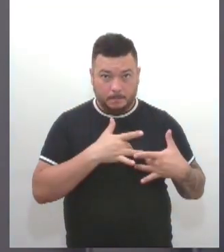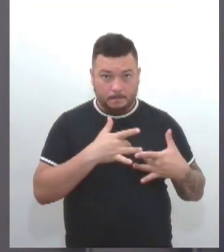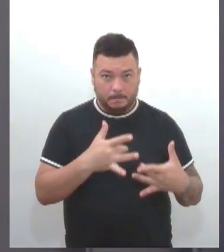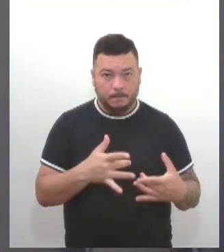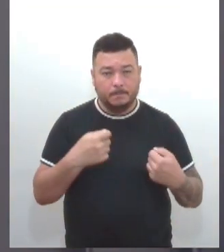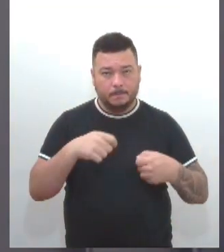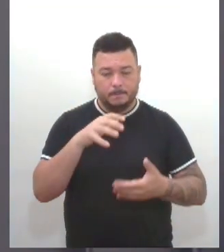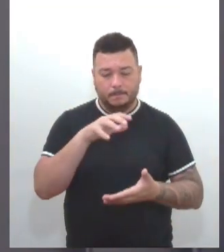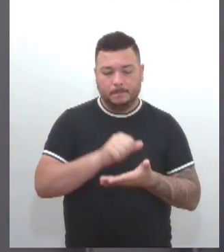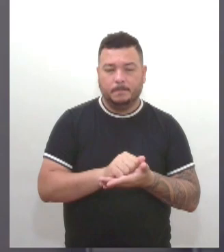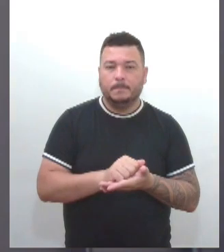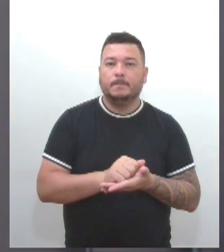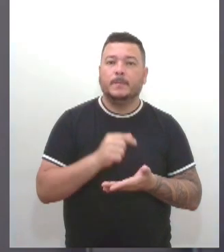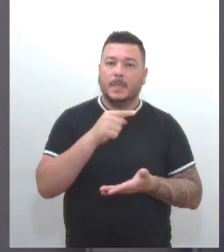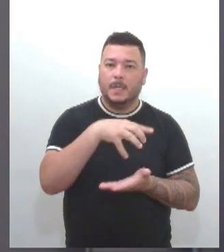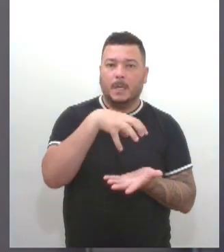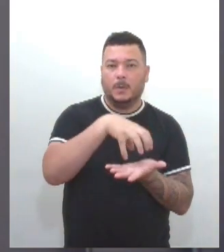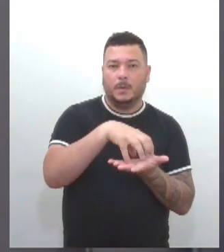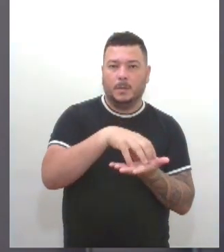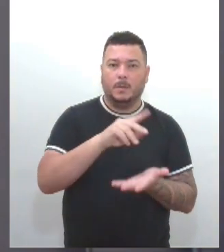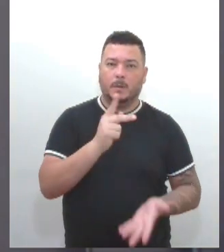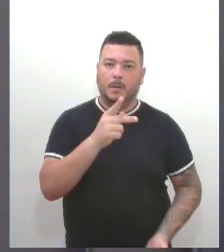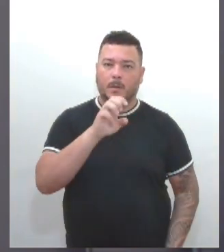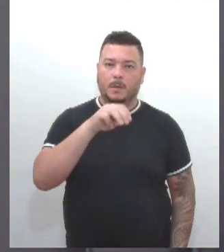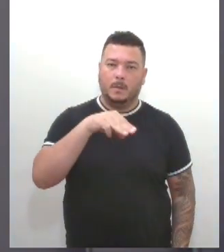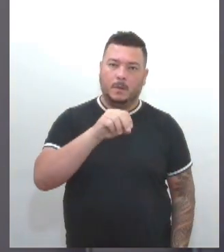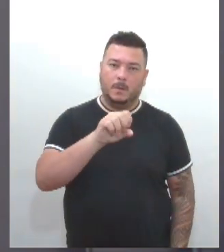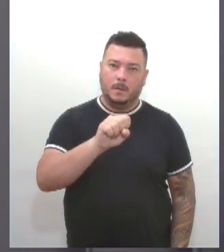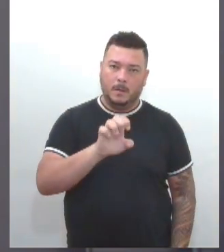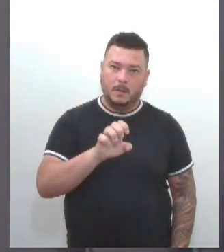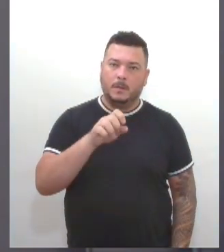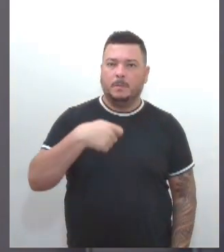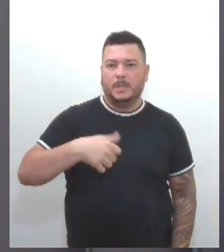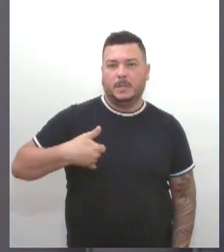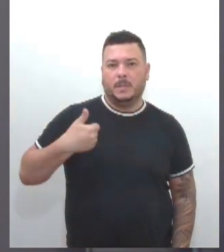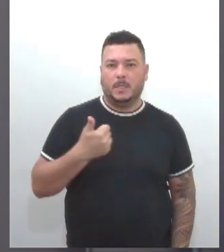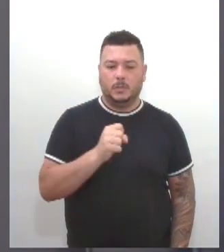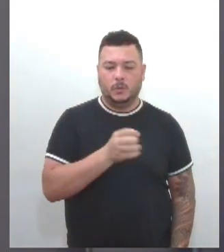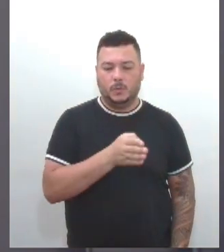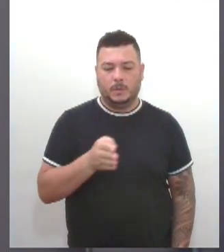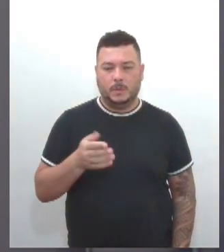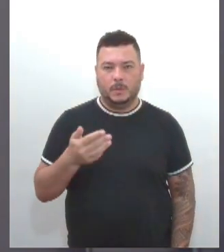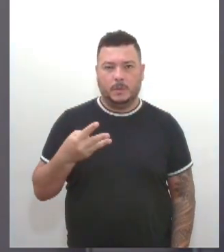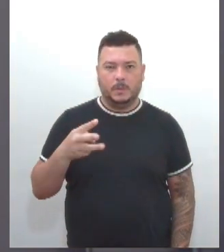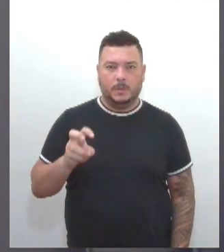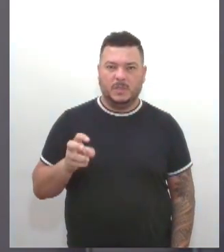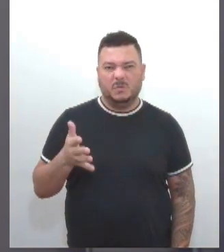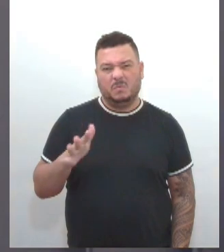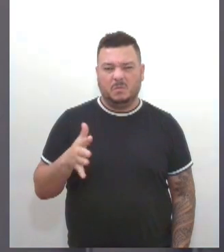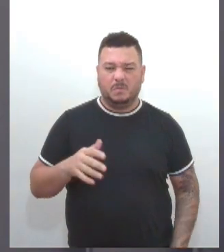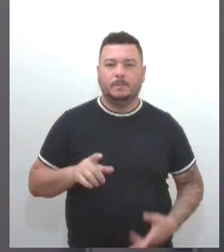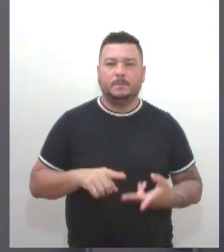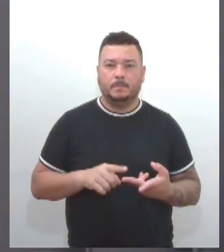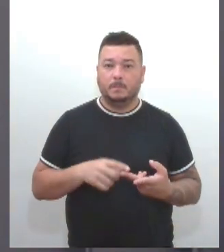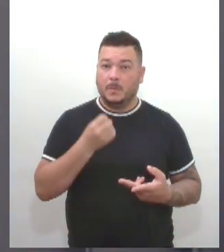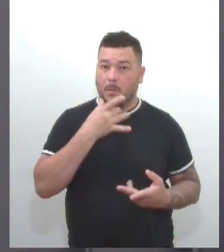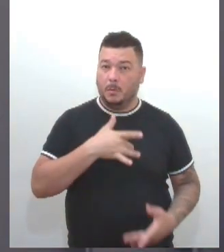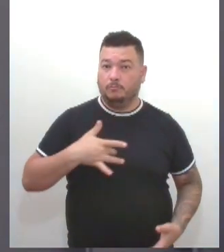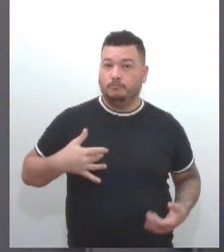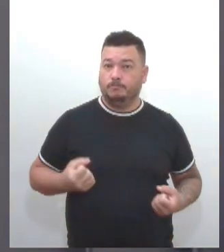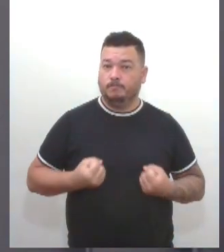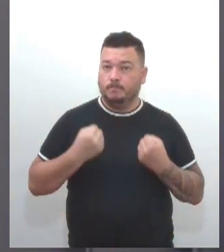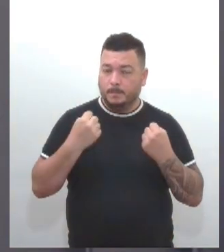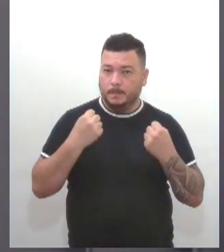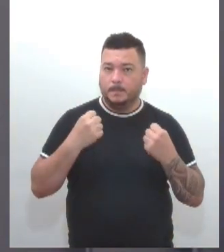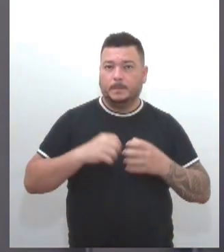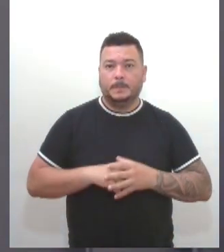no Hemocentro. Para isso, é necessário ter entre 18 e 35 anos de idade, estar em bom estado geral de saúde e não